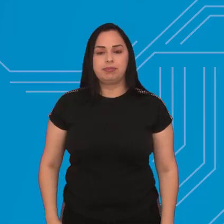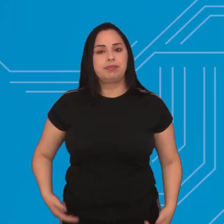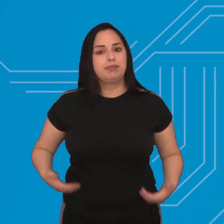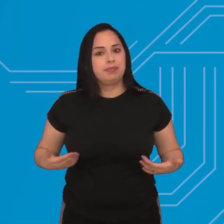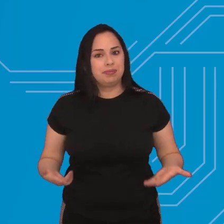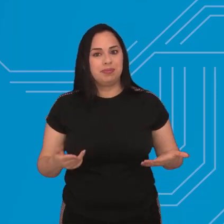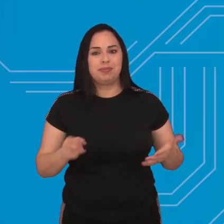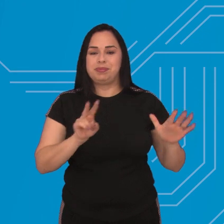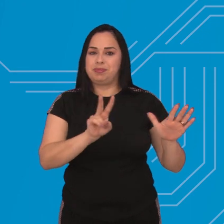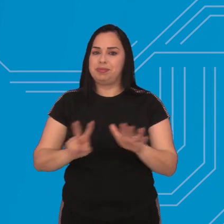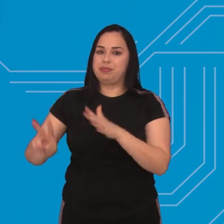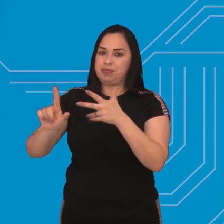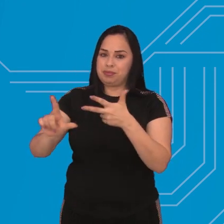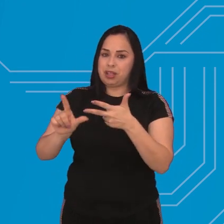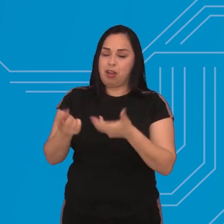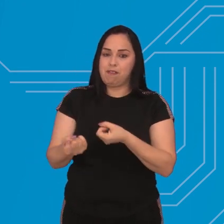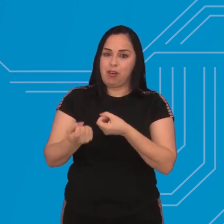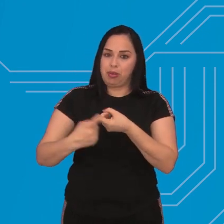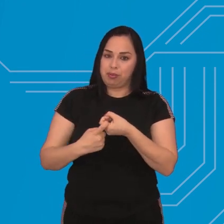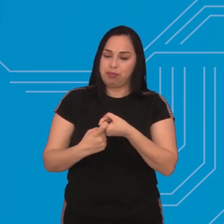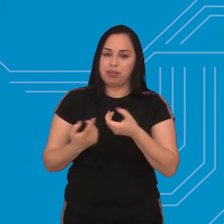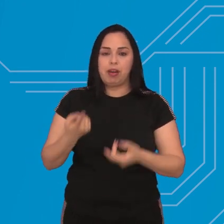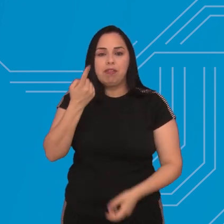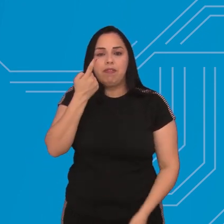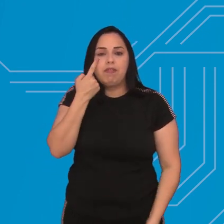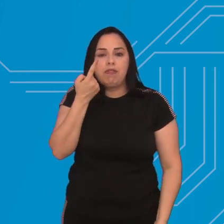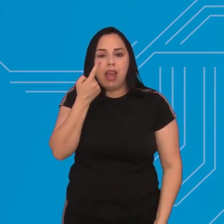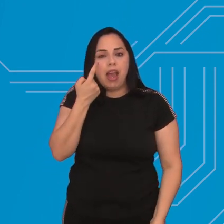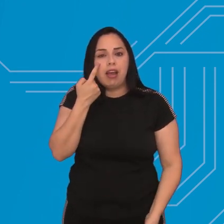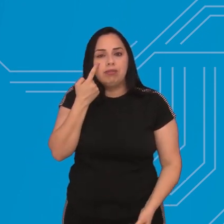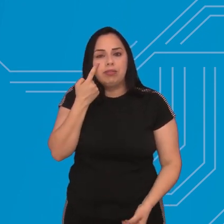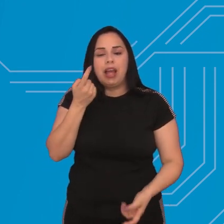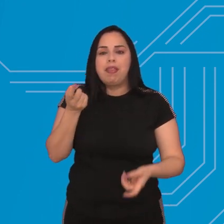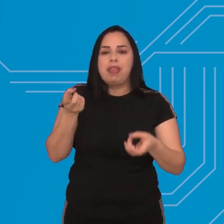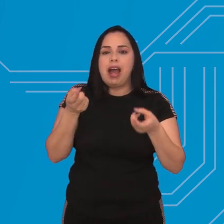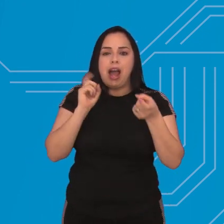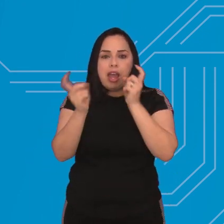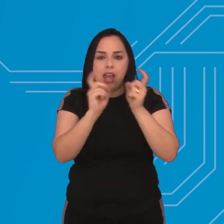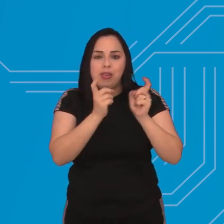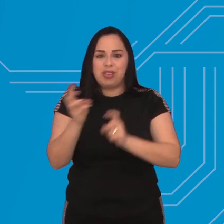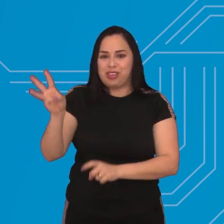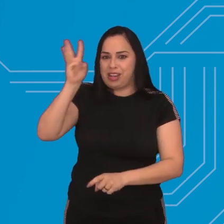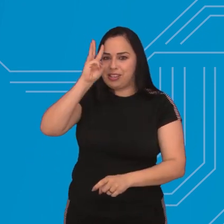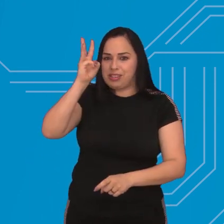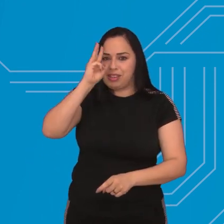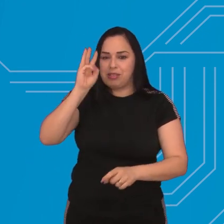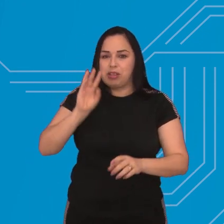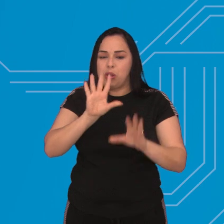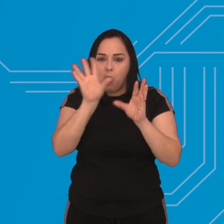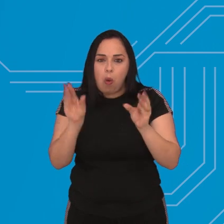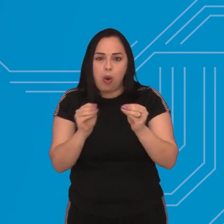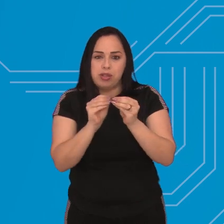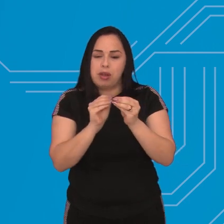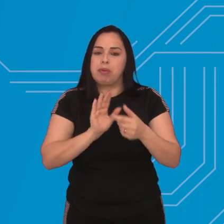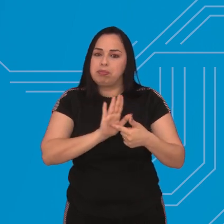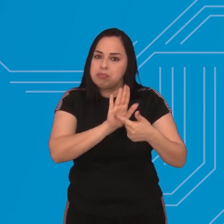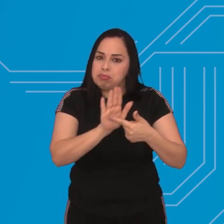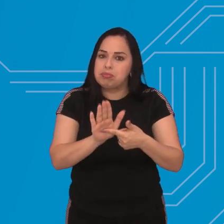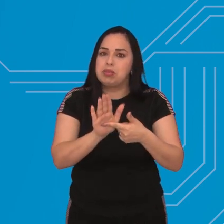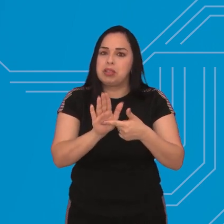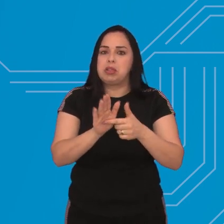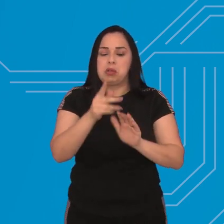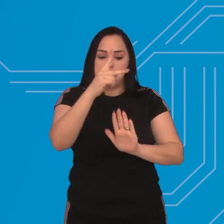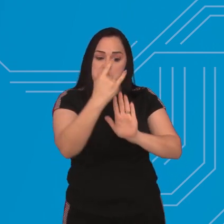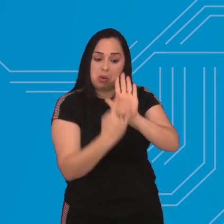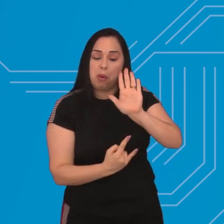E o Semana Legislativa está de volta e vamos ver os destaques da sessão realizada na terça-feira. Os trabalhos em plenário